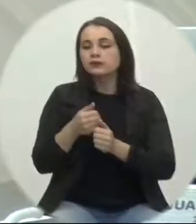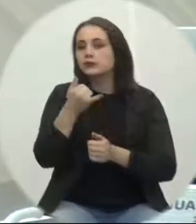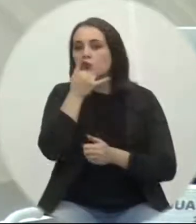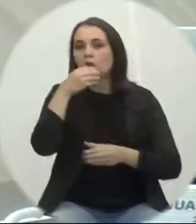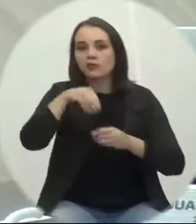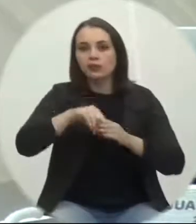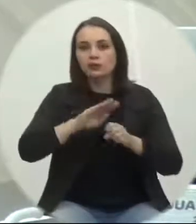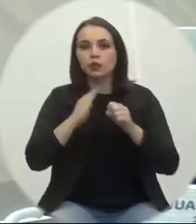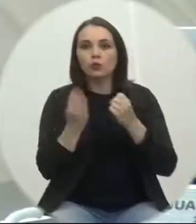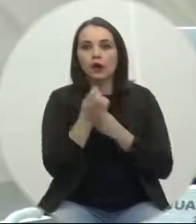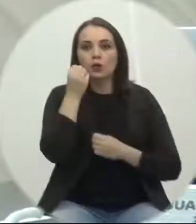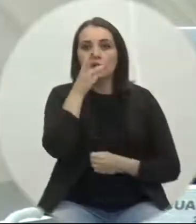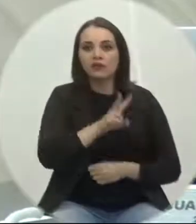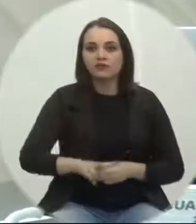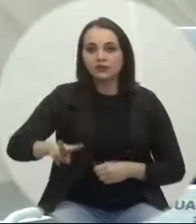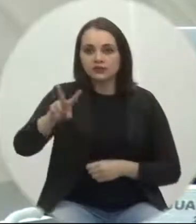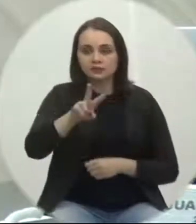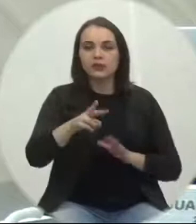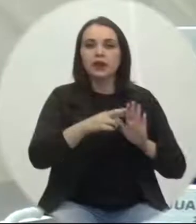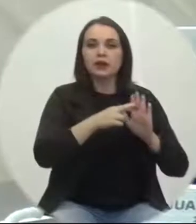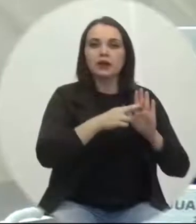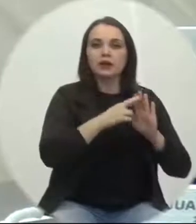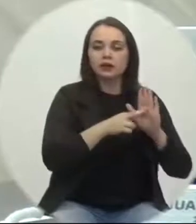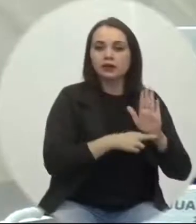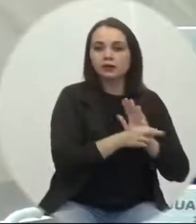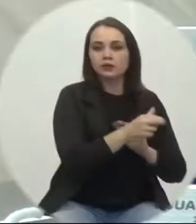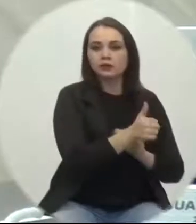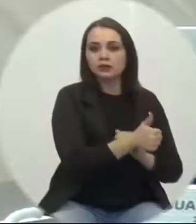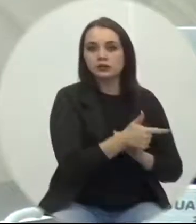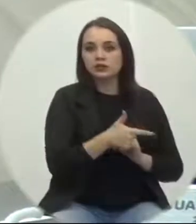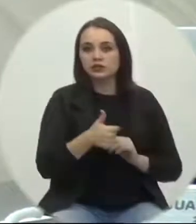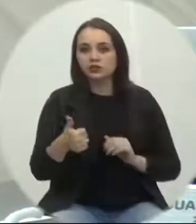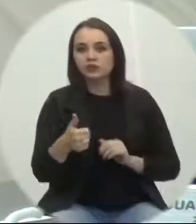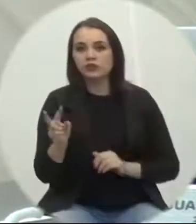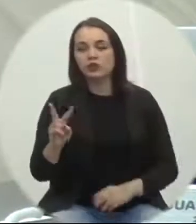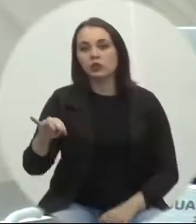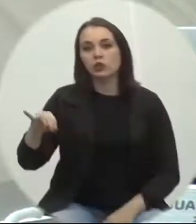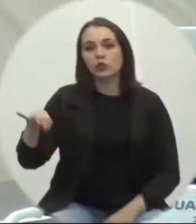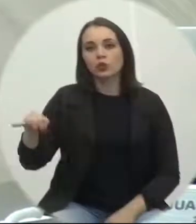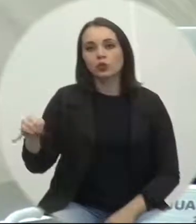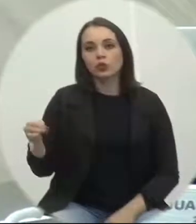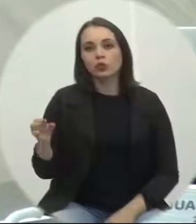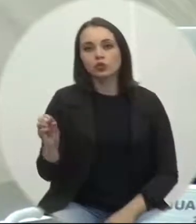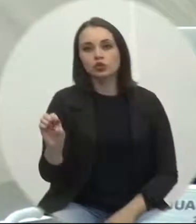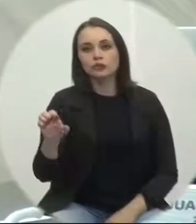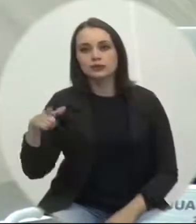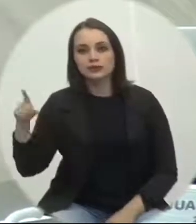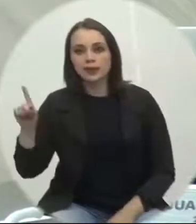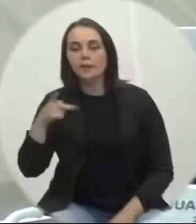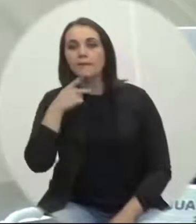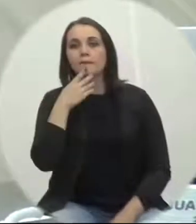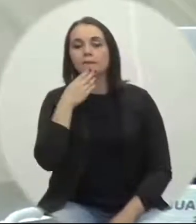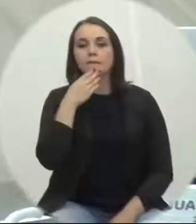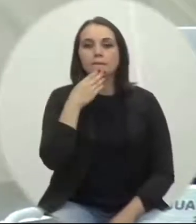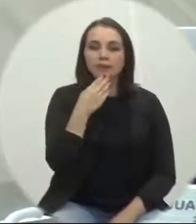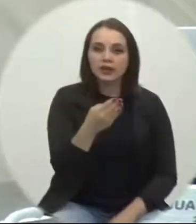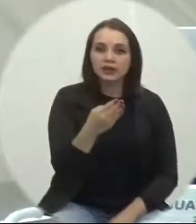Requerimento 100-20-21, autor, vereador José Paulo Ferrarese, envio de expediente ao chefe do Poder Executivo Municipal,